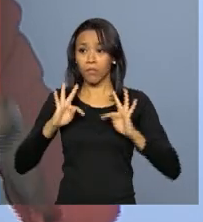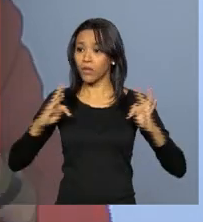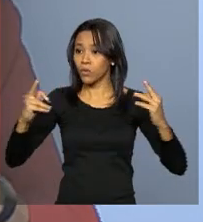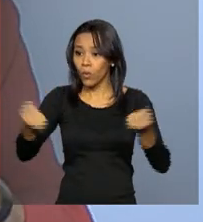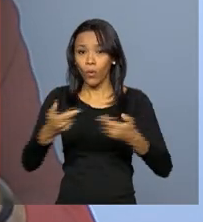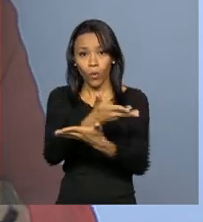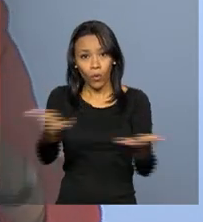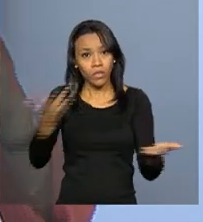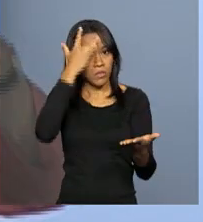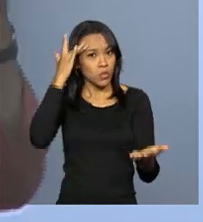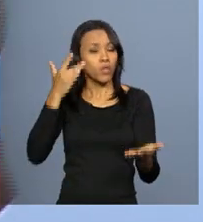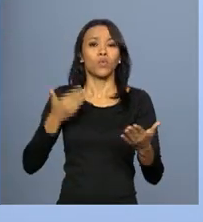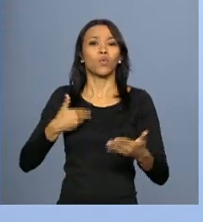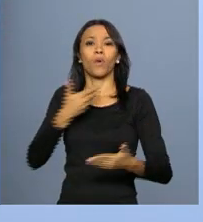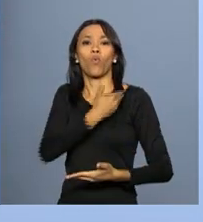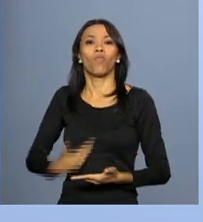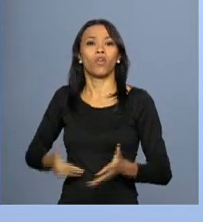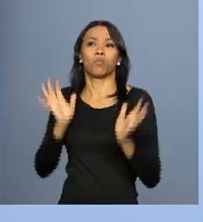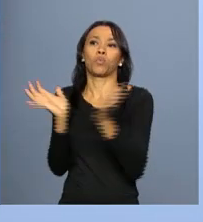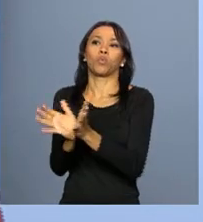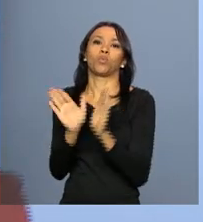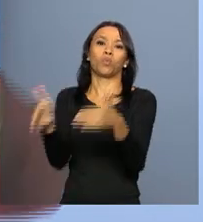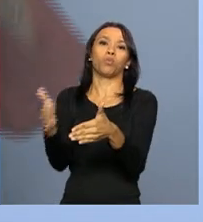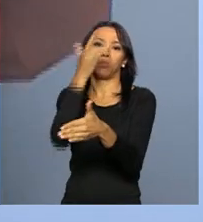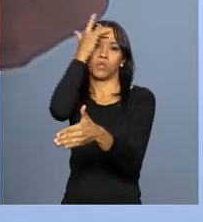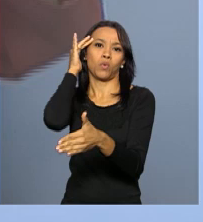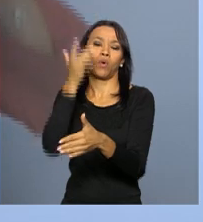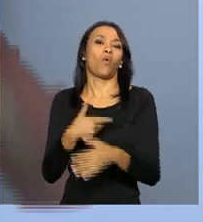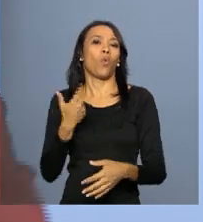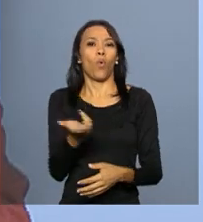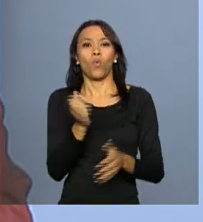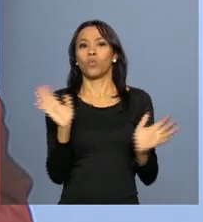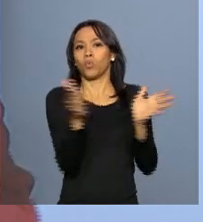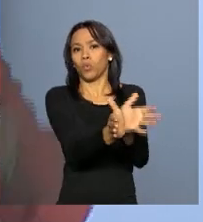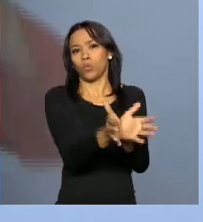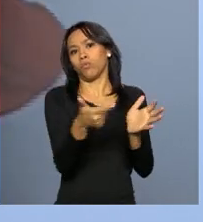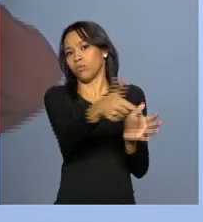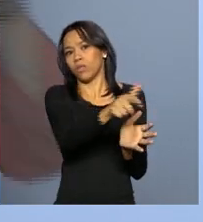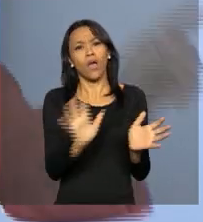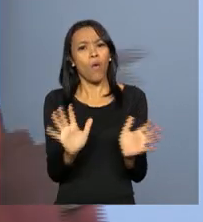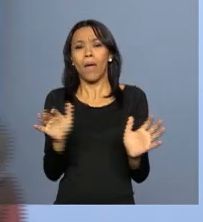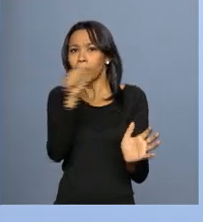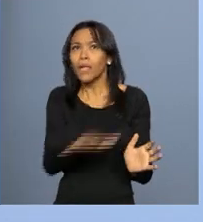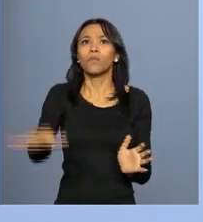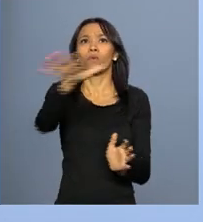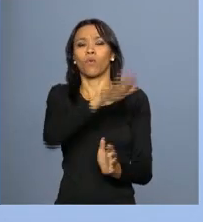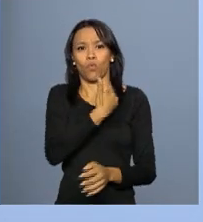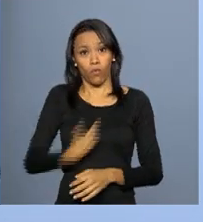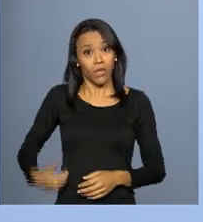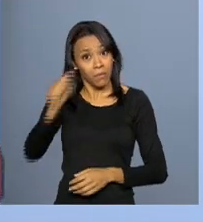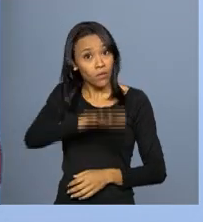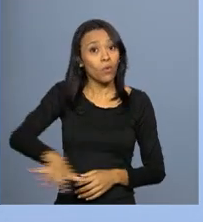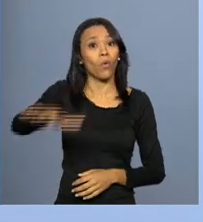governa para uma parte, não governa para um pedaço da população. Governa para todos. Um